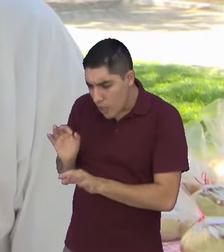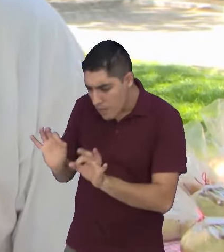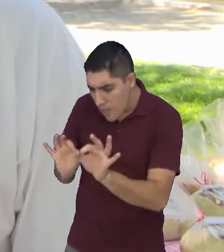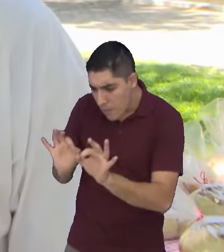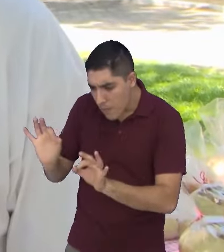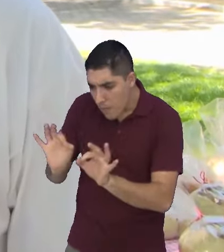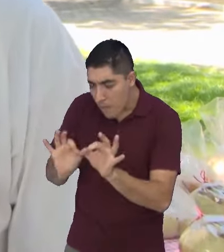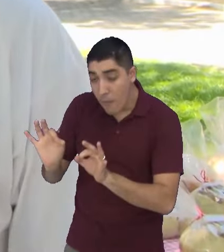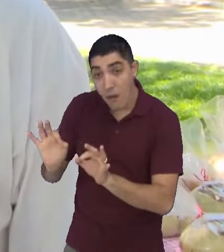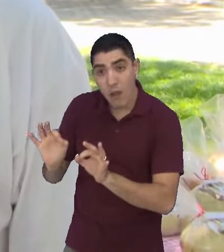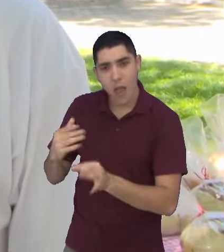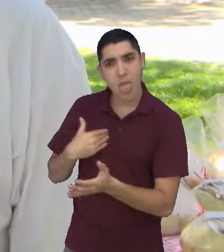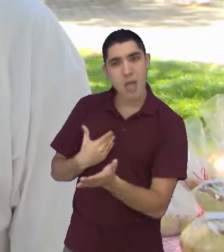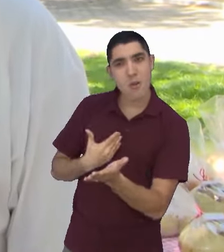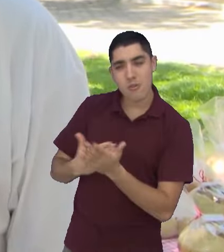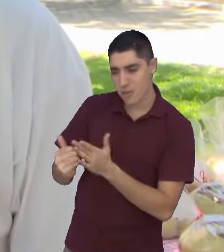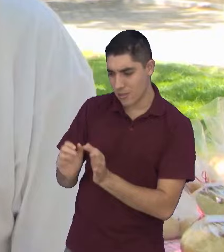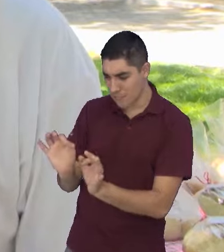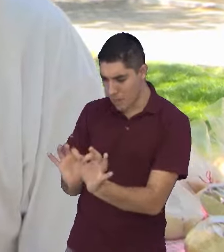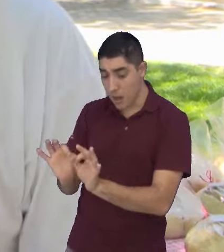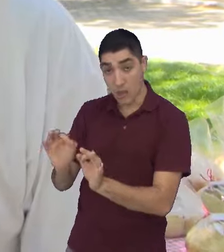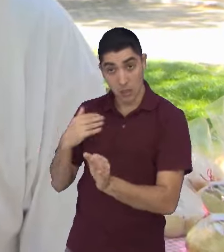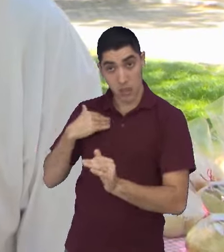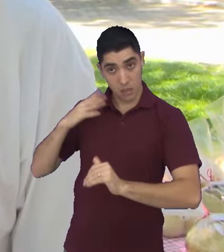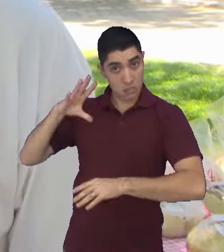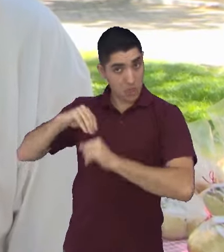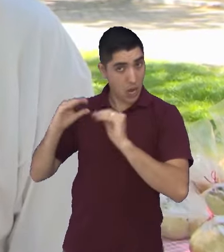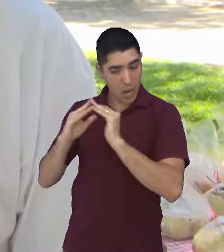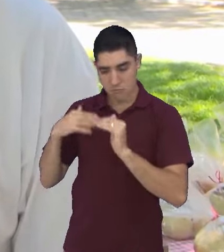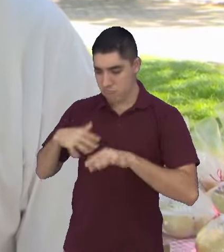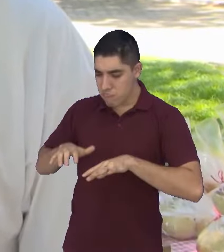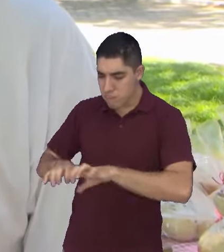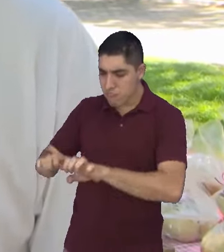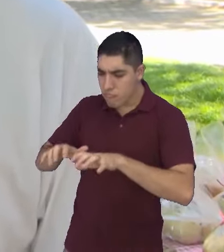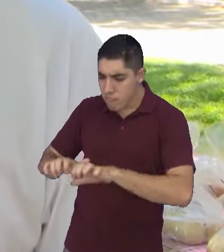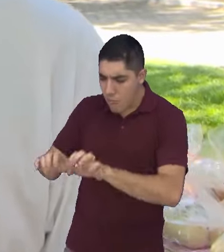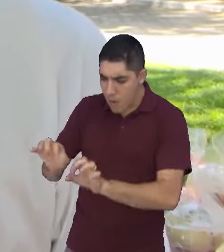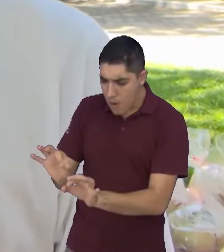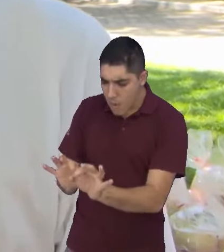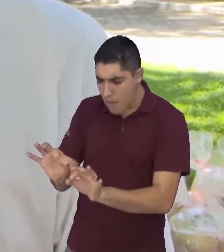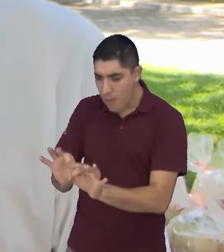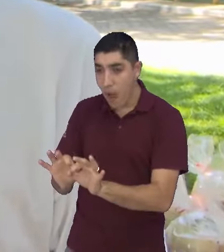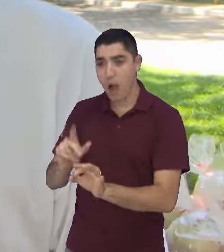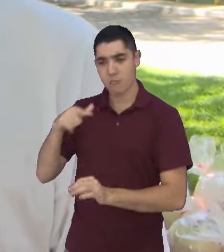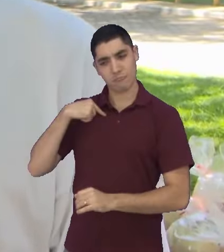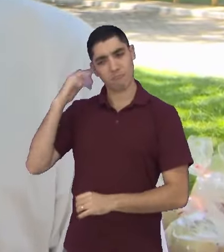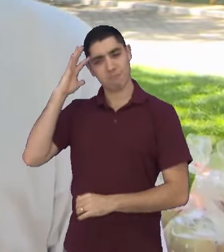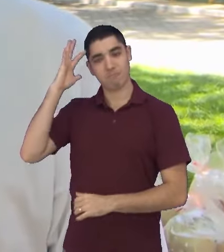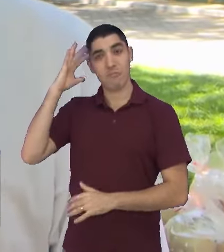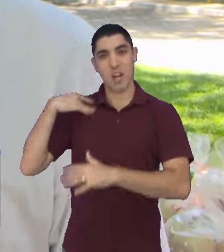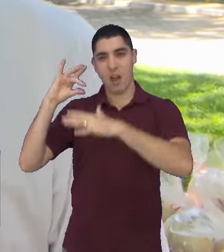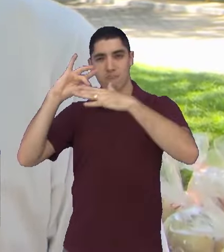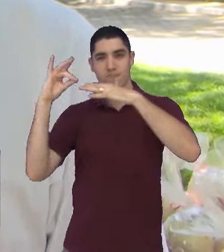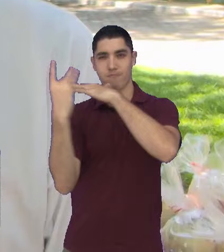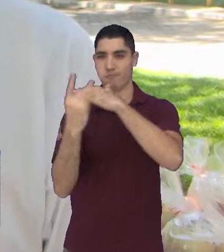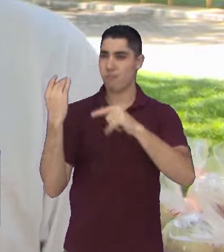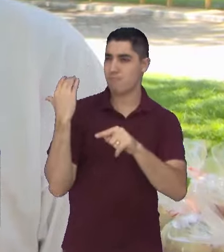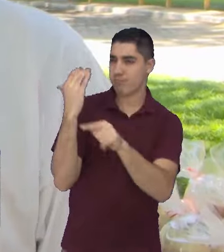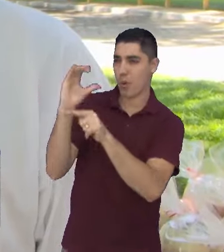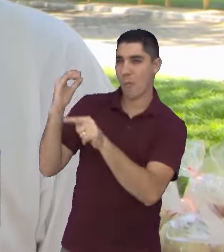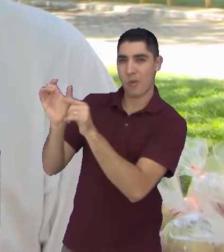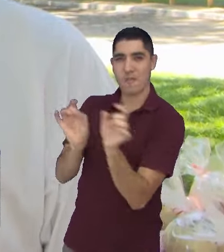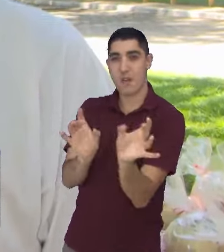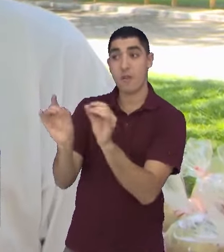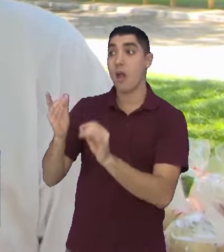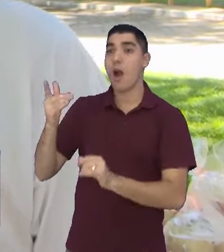comecei a fazer os pães para mim em casa, divulgar em redes sociais. Aí começou familiares, amigos, a